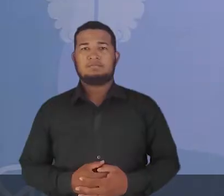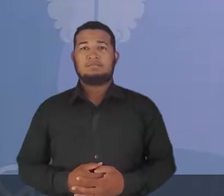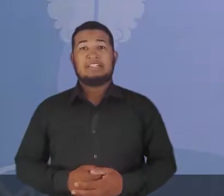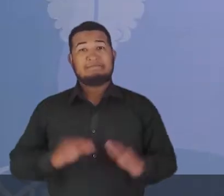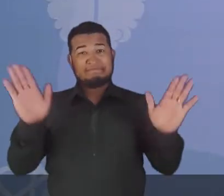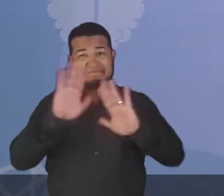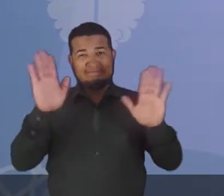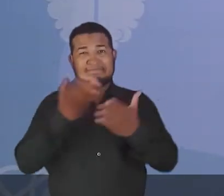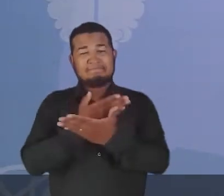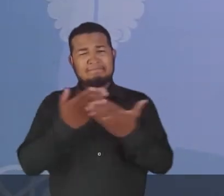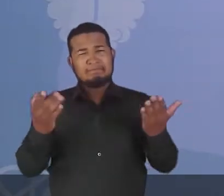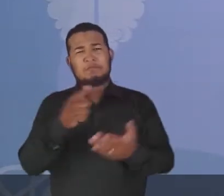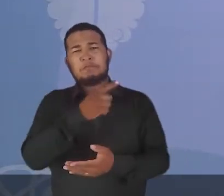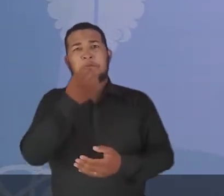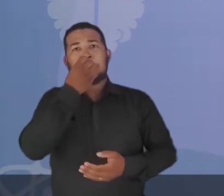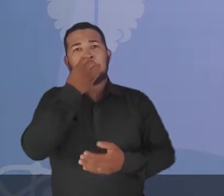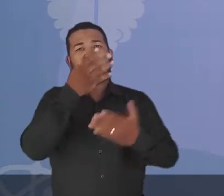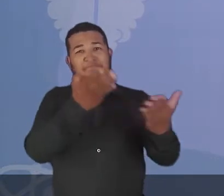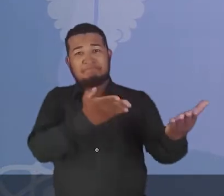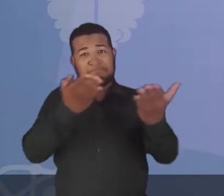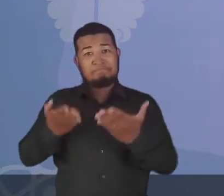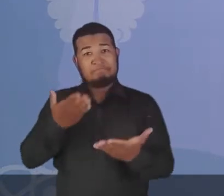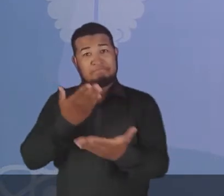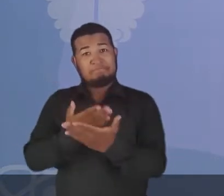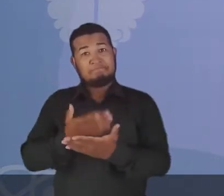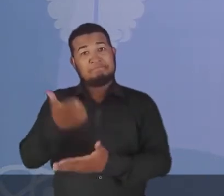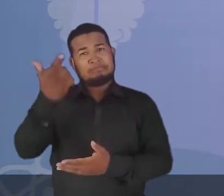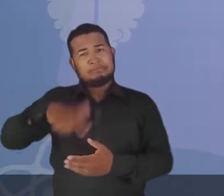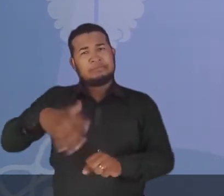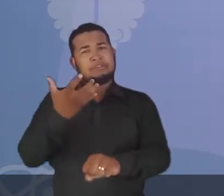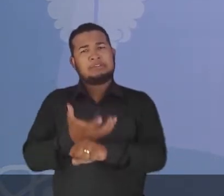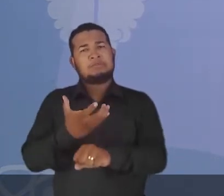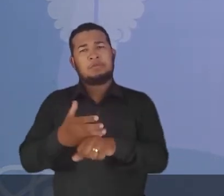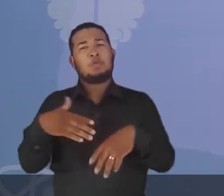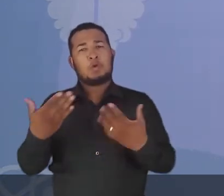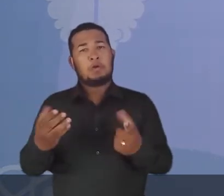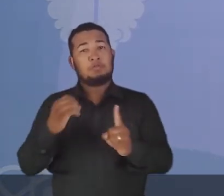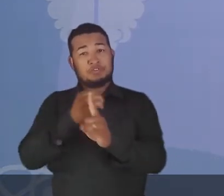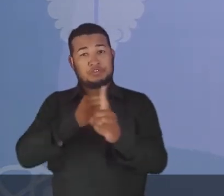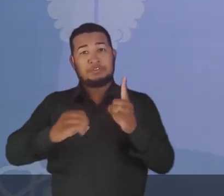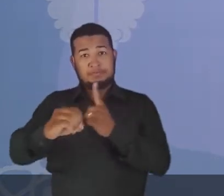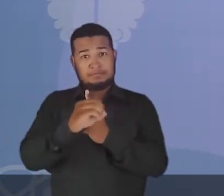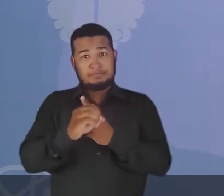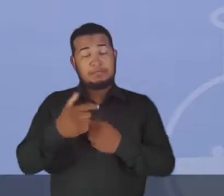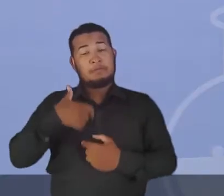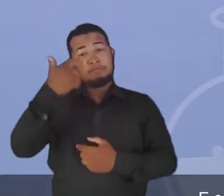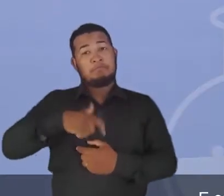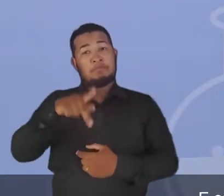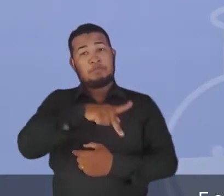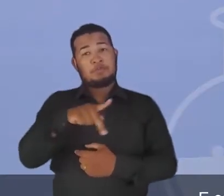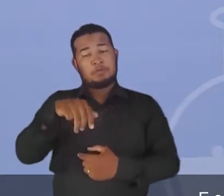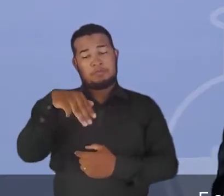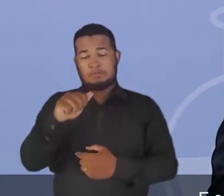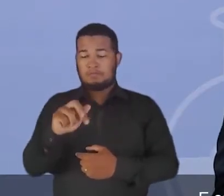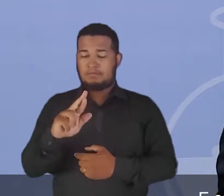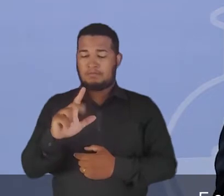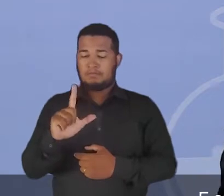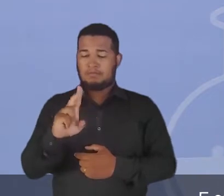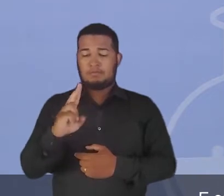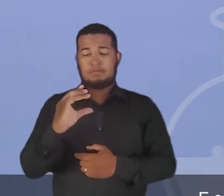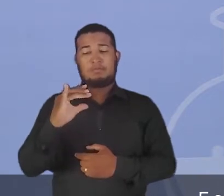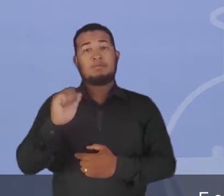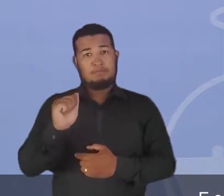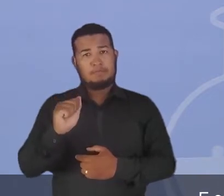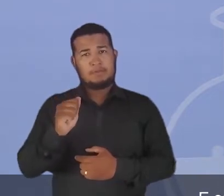Olá pessoal, sejam todos bem-vindos a mais um Aula de Geografia. sou a professora Marluce Furtado e convido você